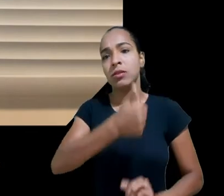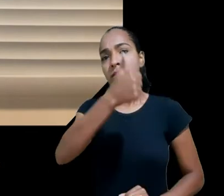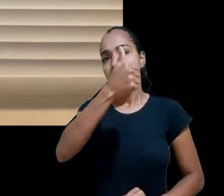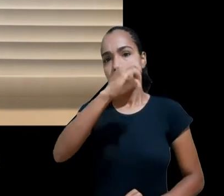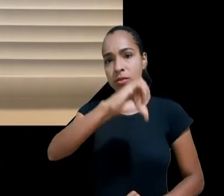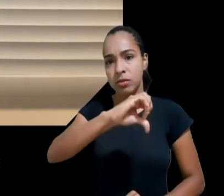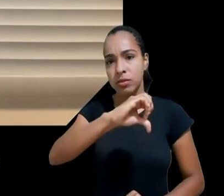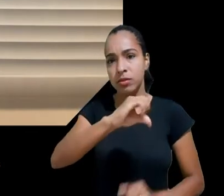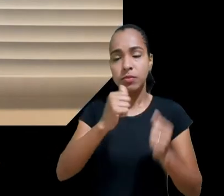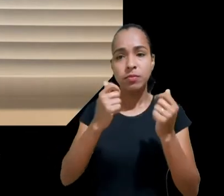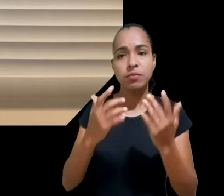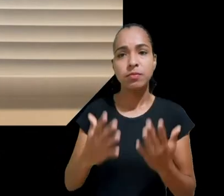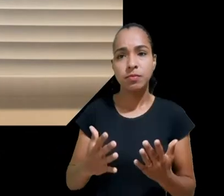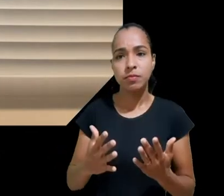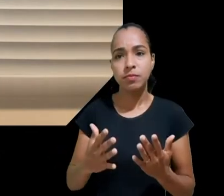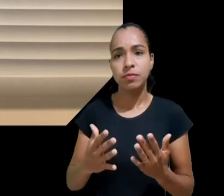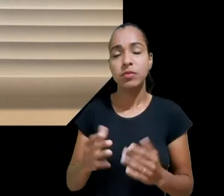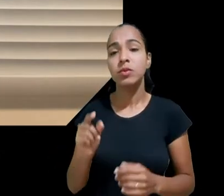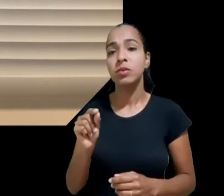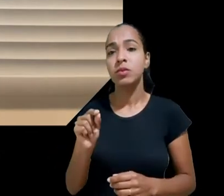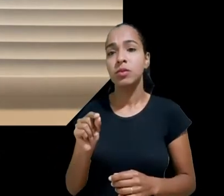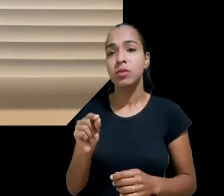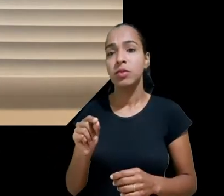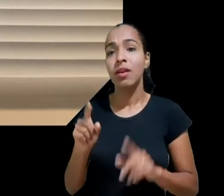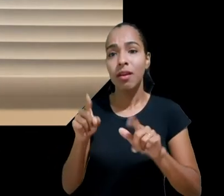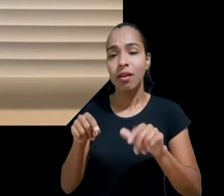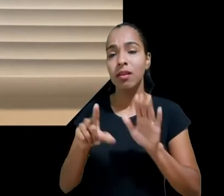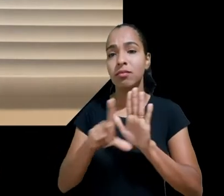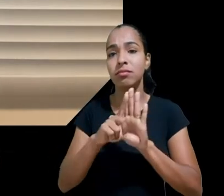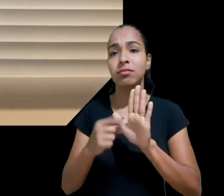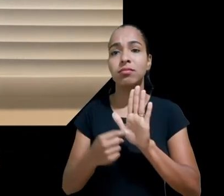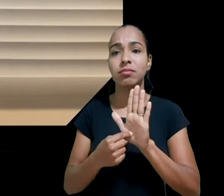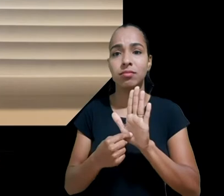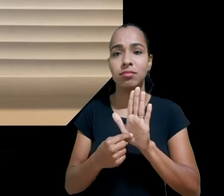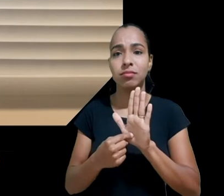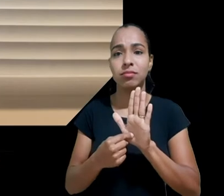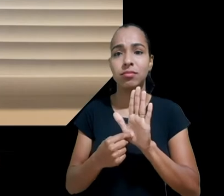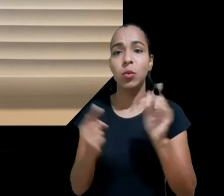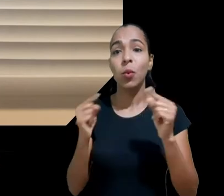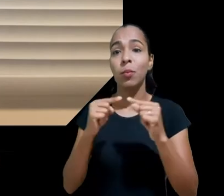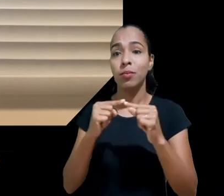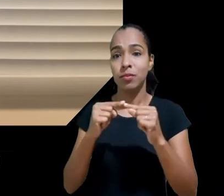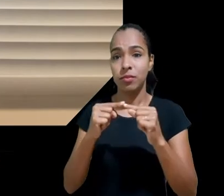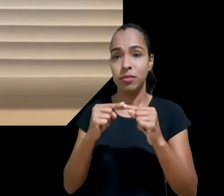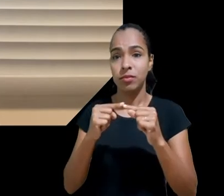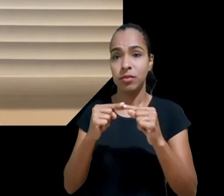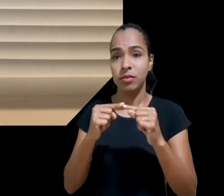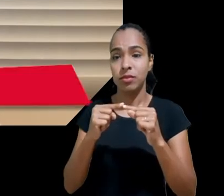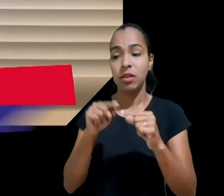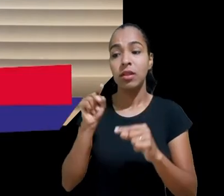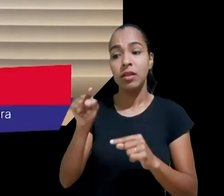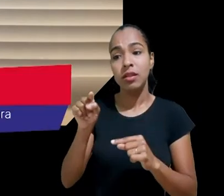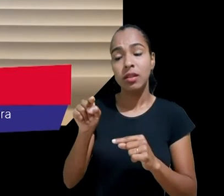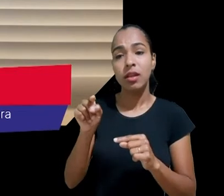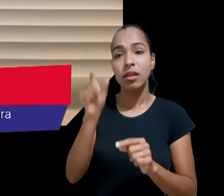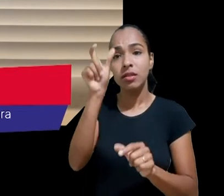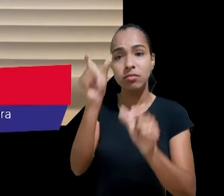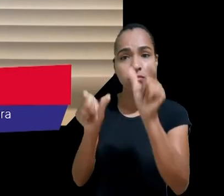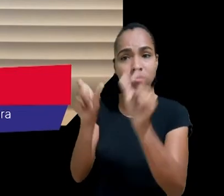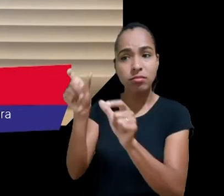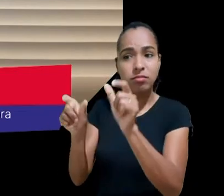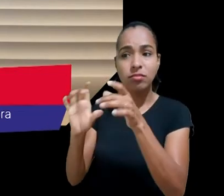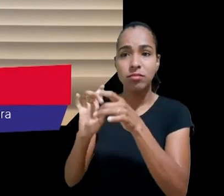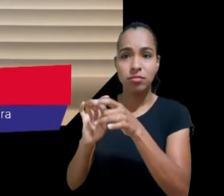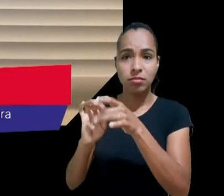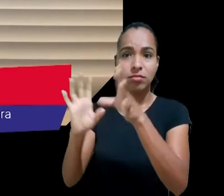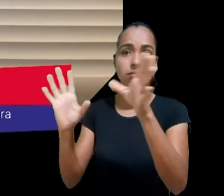fato ele é um artigo muito direcionado à proteção da liberdade de expressão e em princípio diz que somente